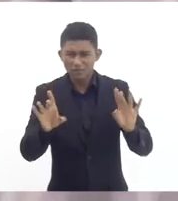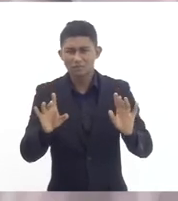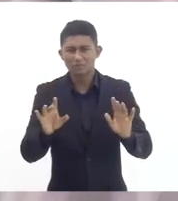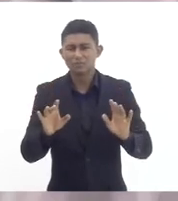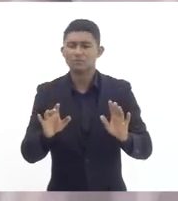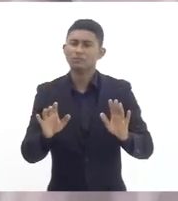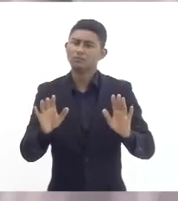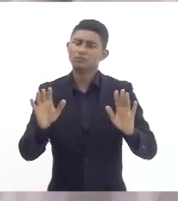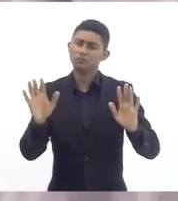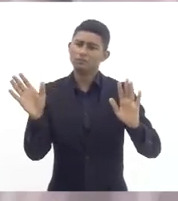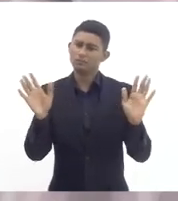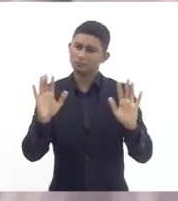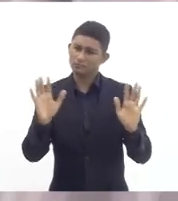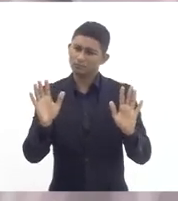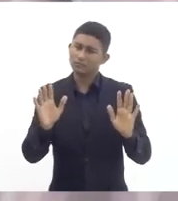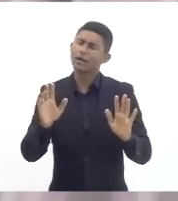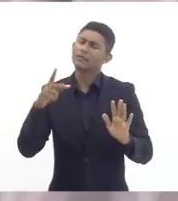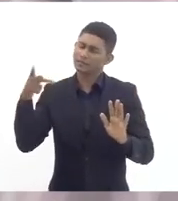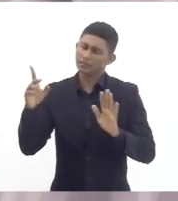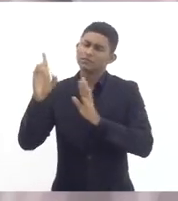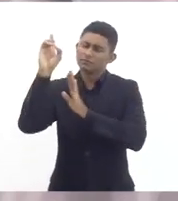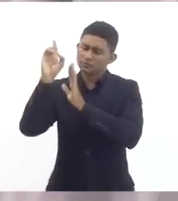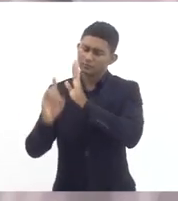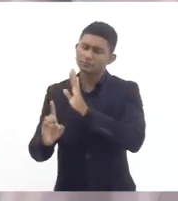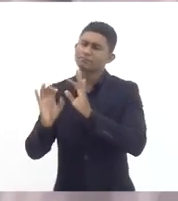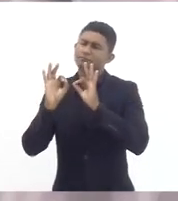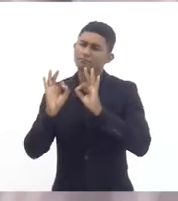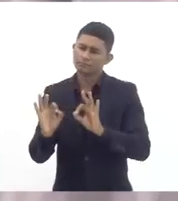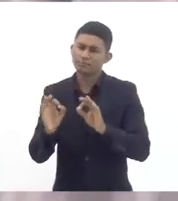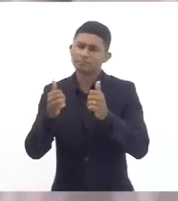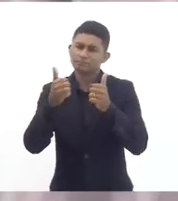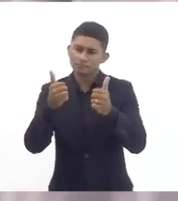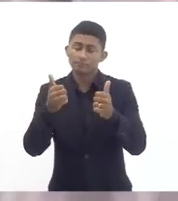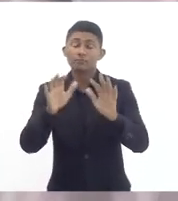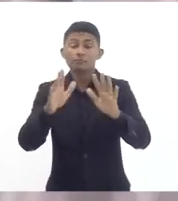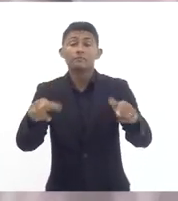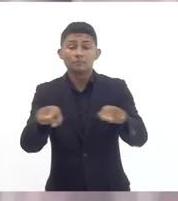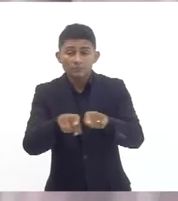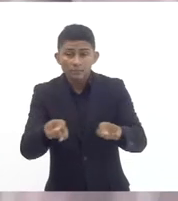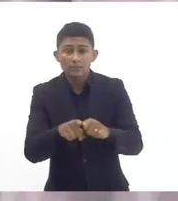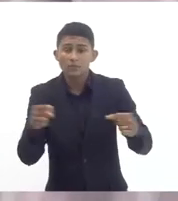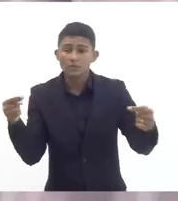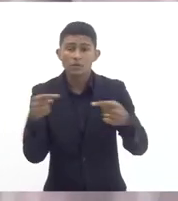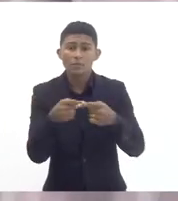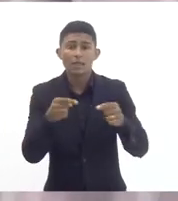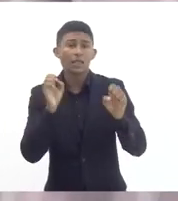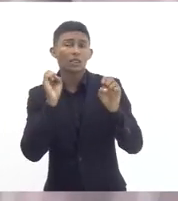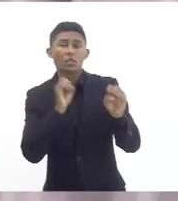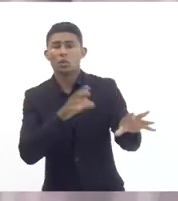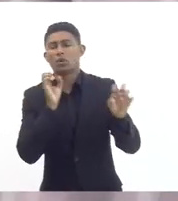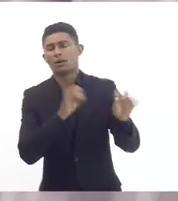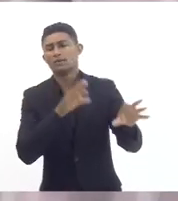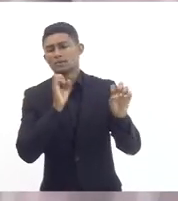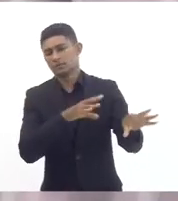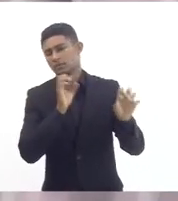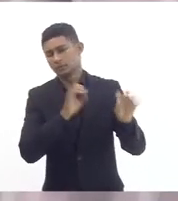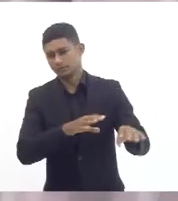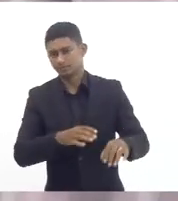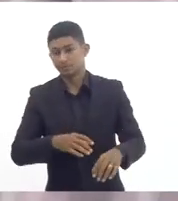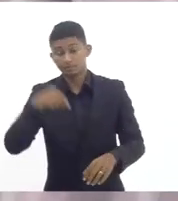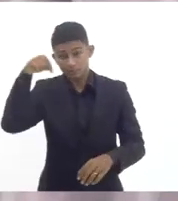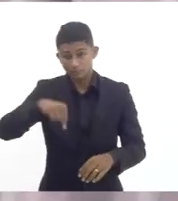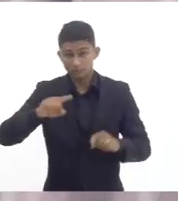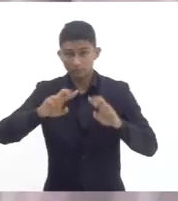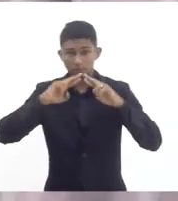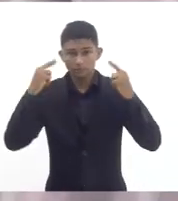assuma de fato o direito que conquistou através dessa prova é um direito pela educação a gente não tem dúvida que o que a gente está discutindo hoje